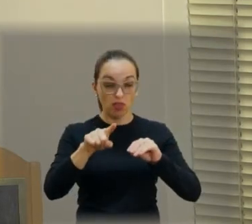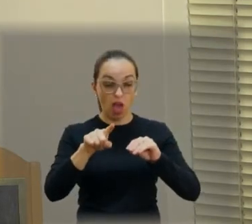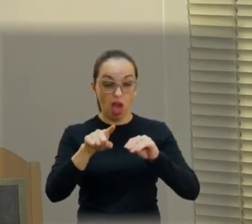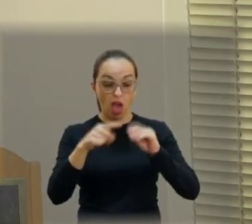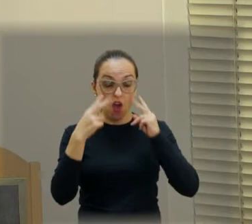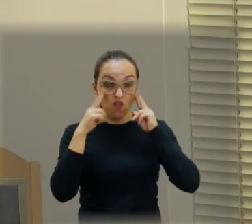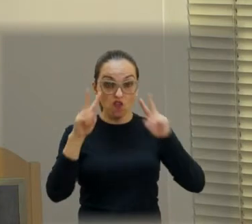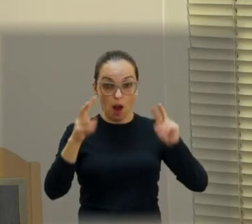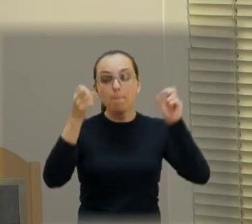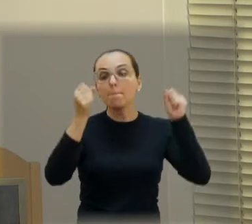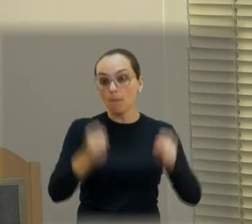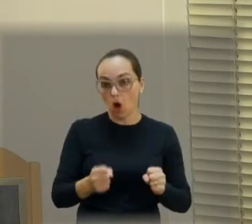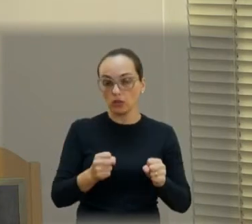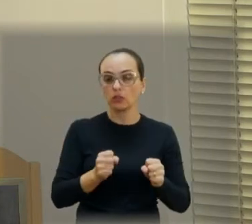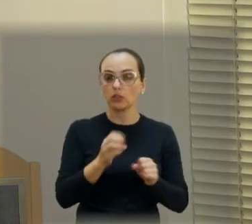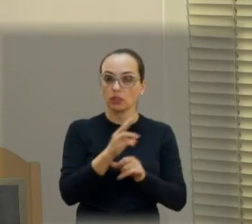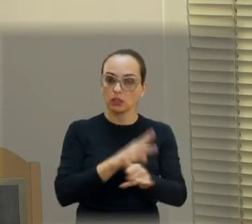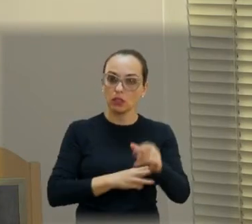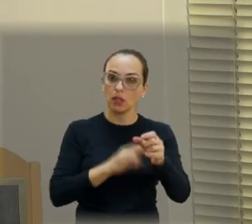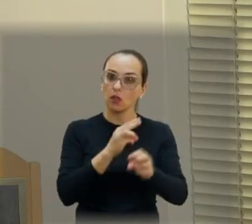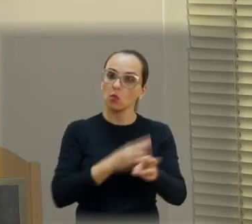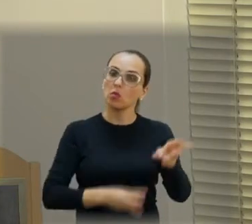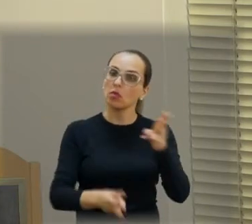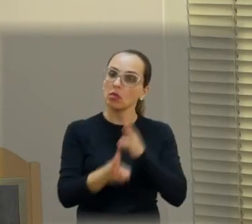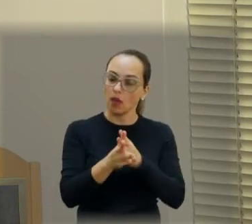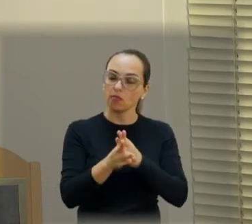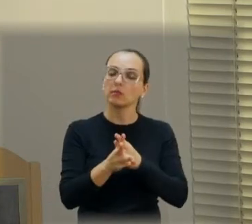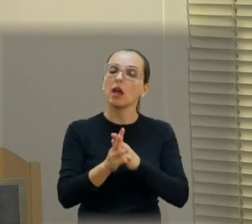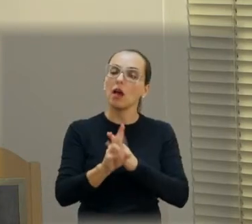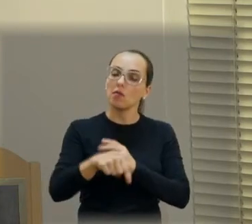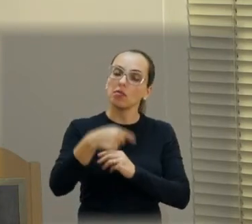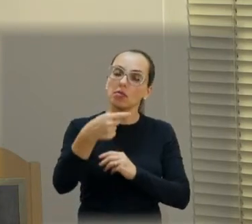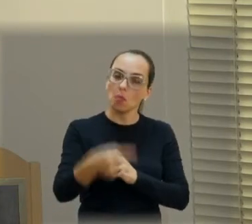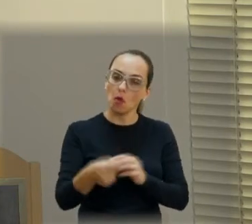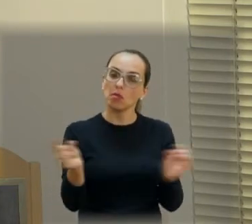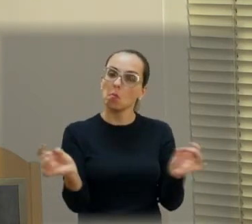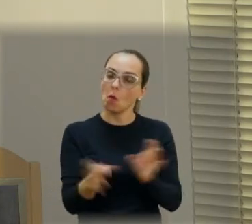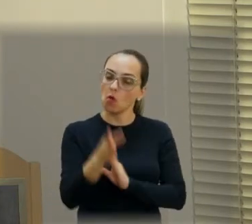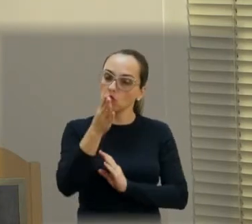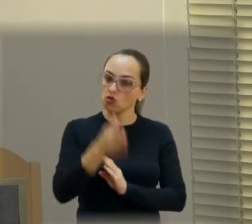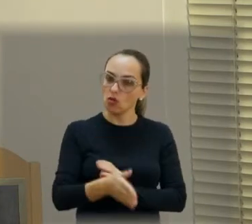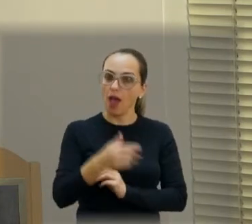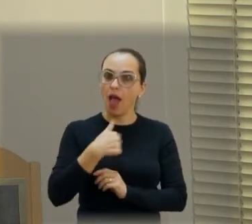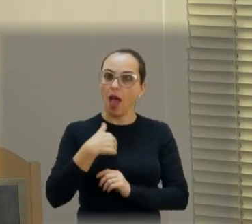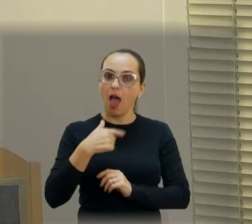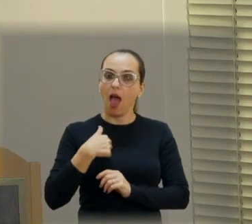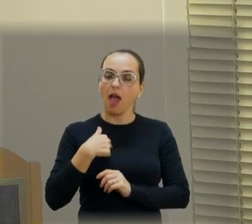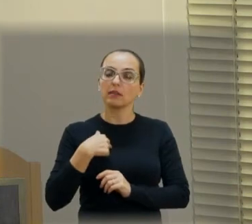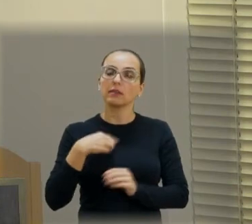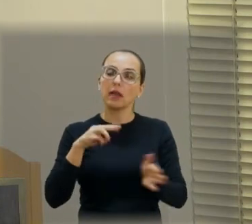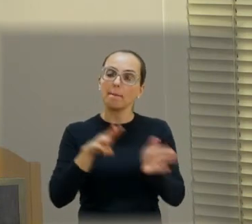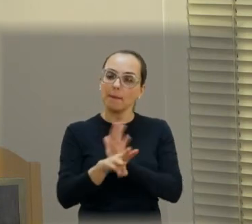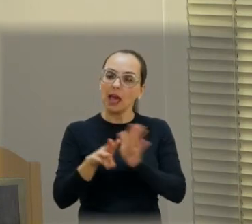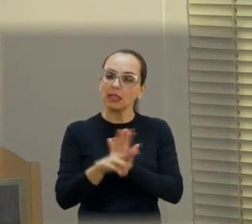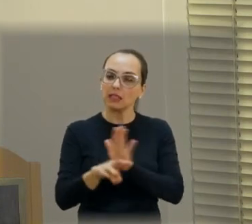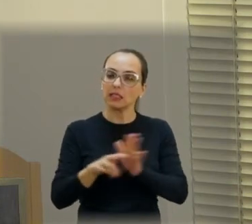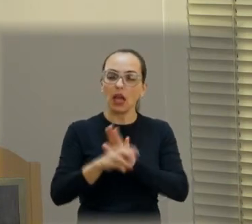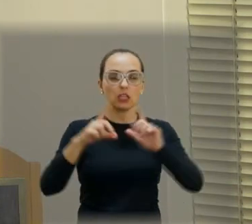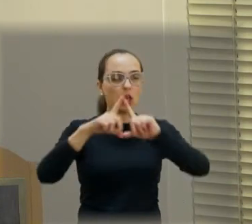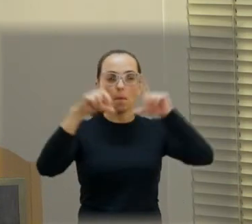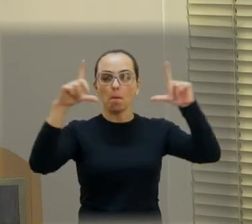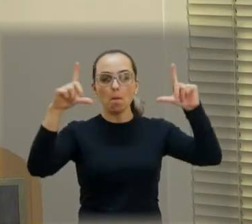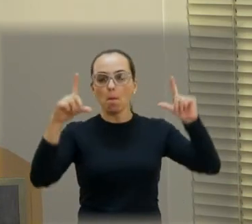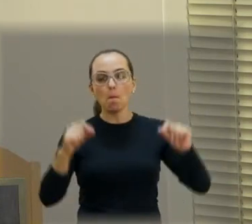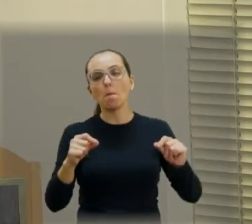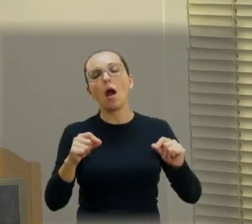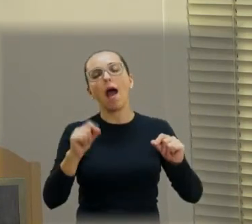nosso site vai estar no ar em breve, rafaeldeangeli.com, já tem uma mensagem lá que eu uso há anos, só com um pequeno resumo, mas estamos